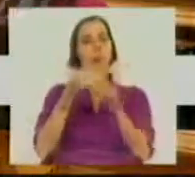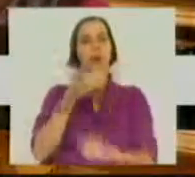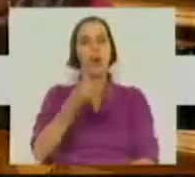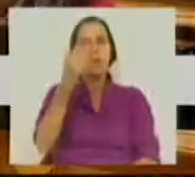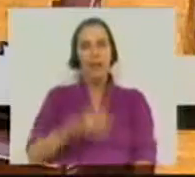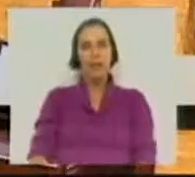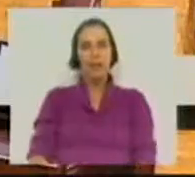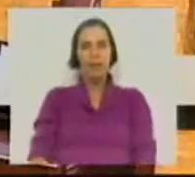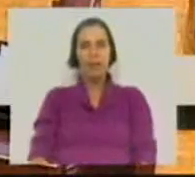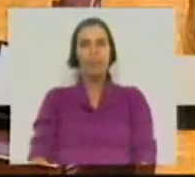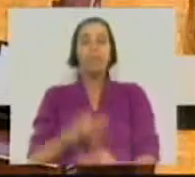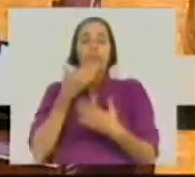Muito obrigada.